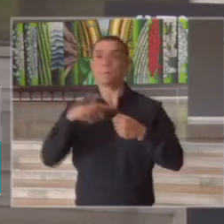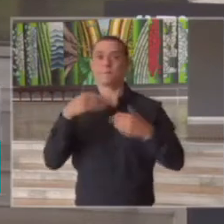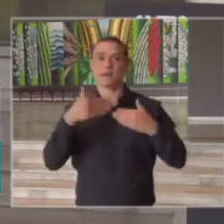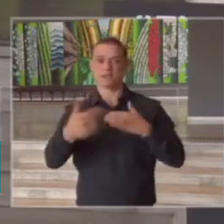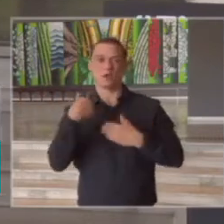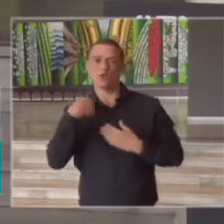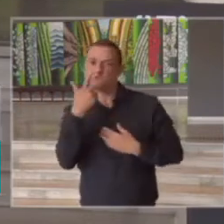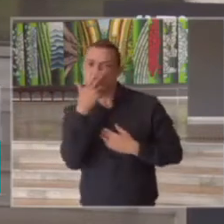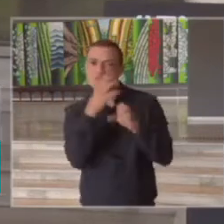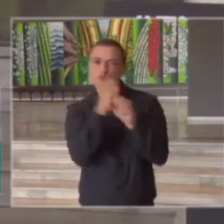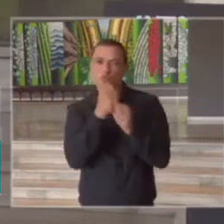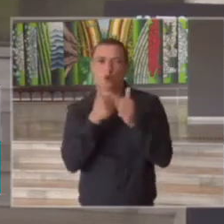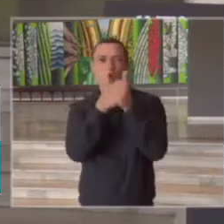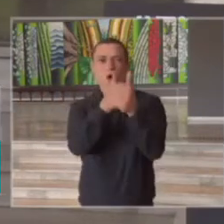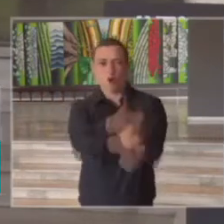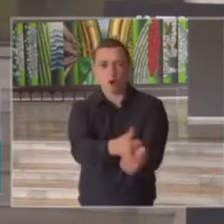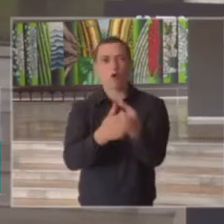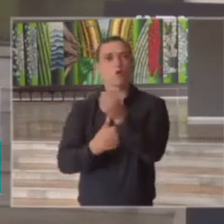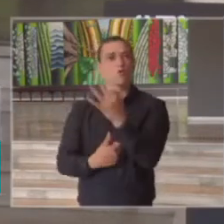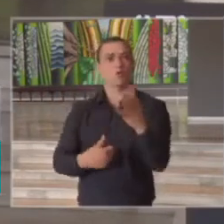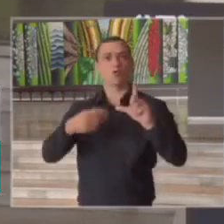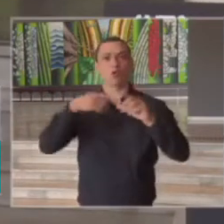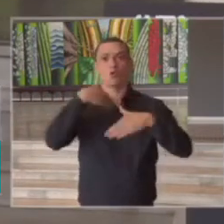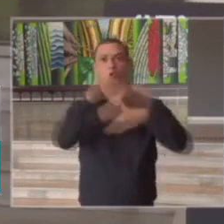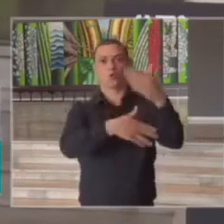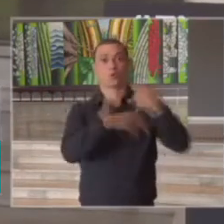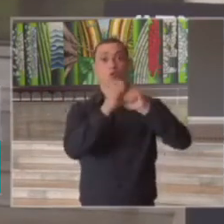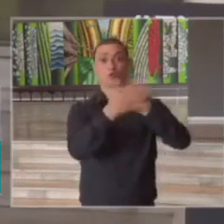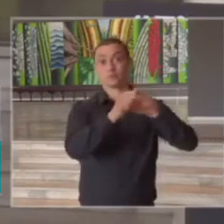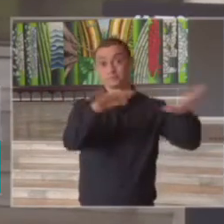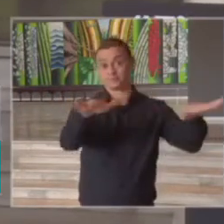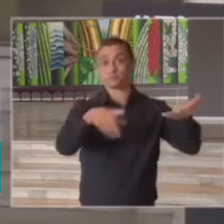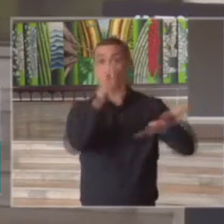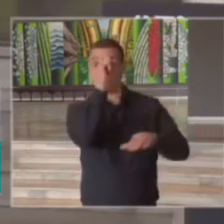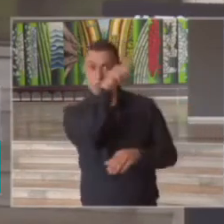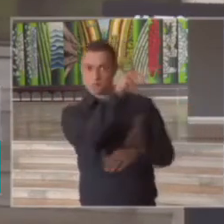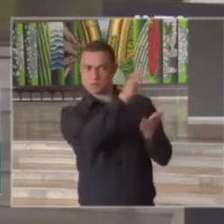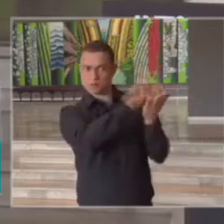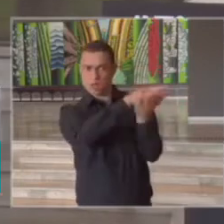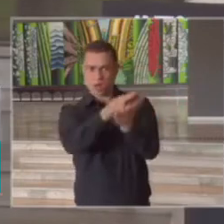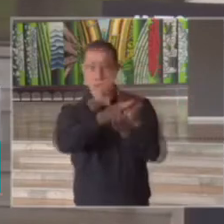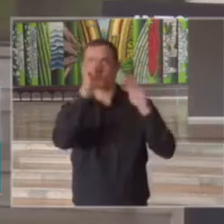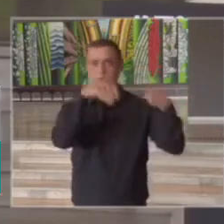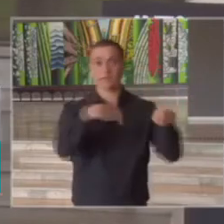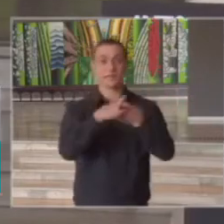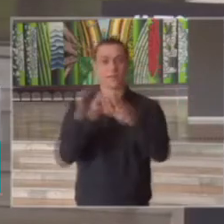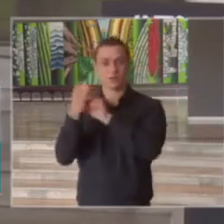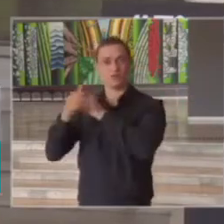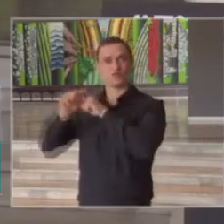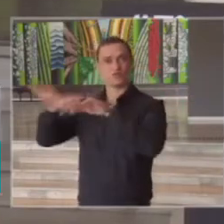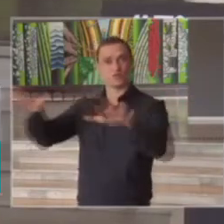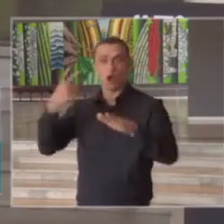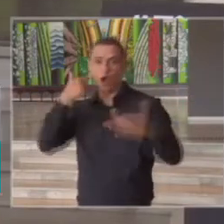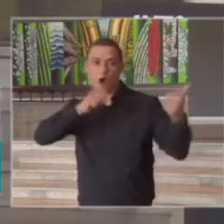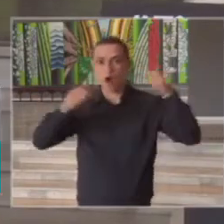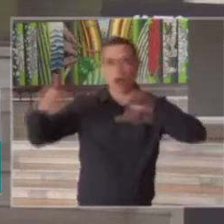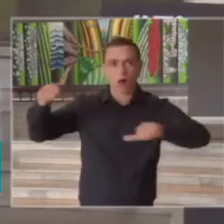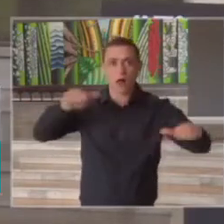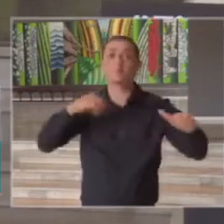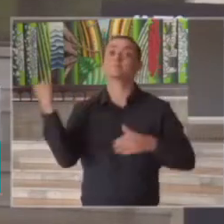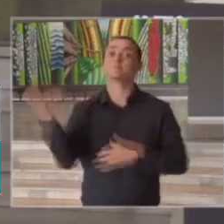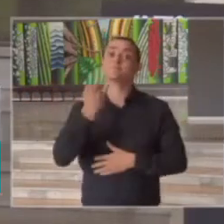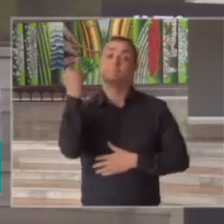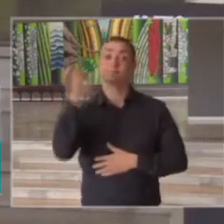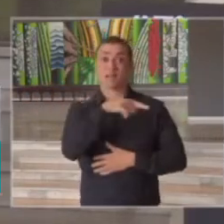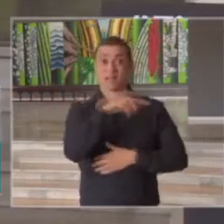capacidade de acompanhar a evolução tanto da capacidade hospitalar quanto da epidemia são fundamentais para